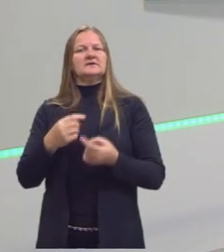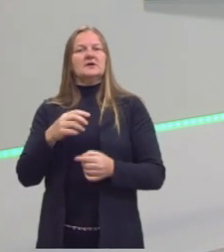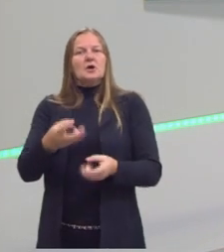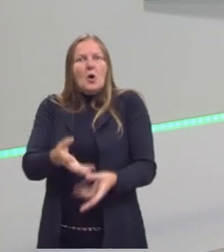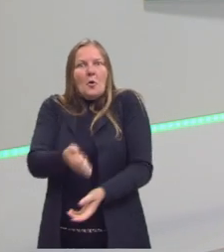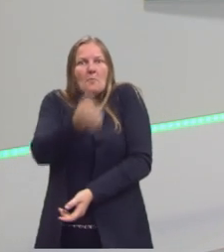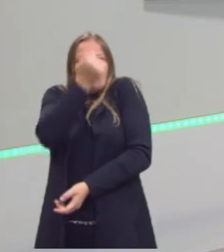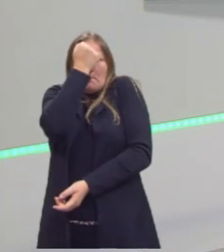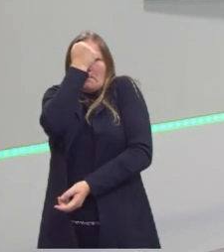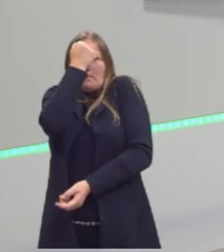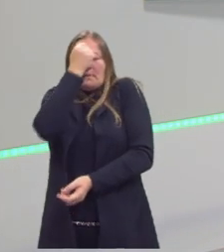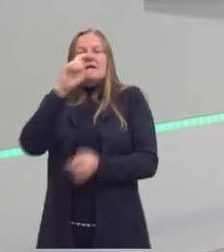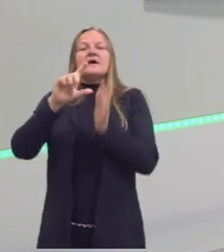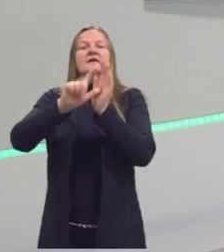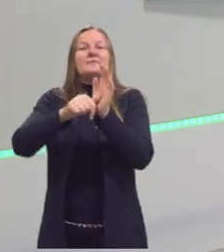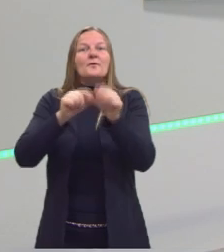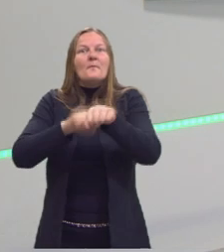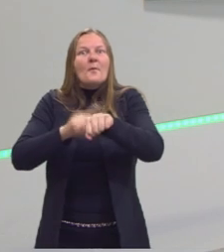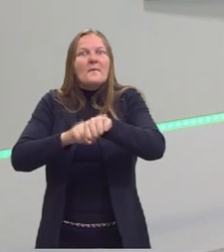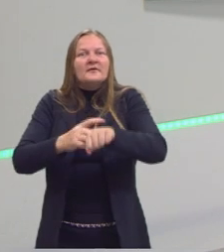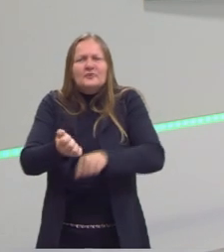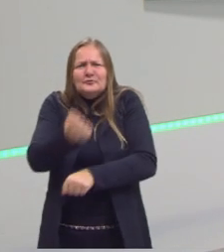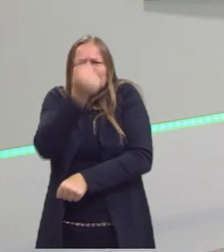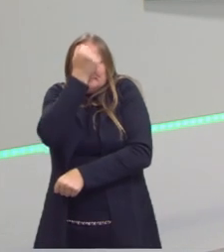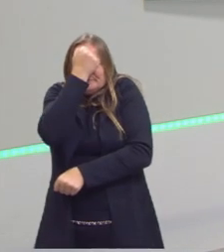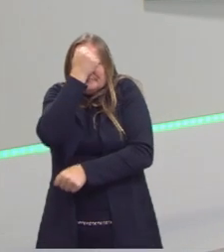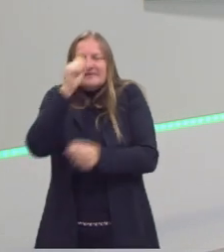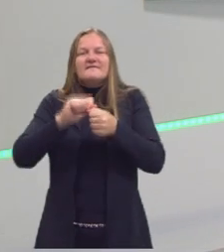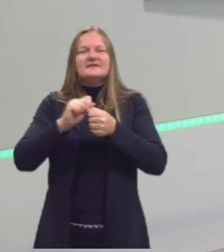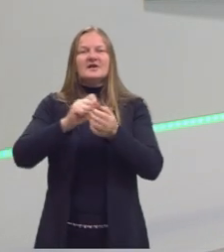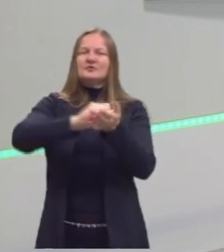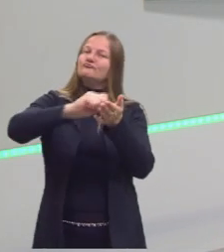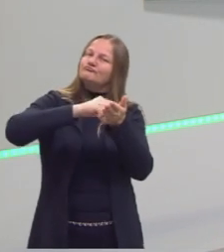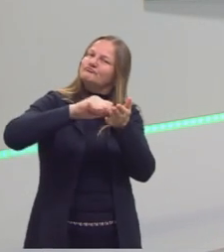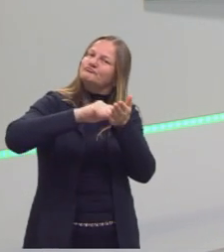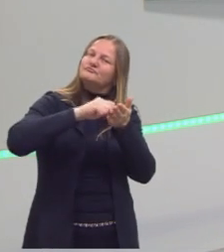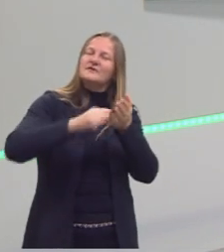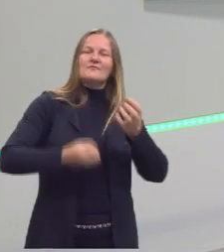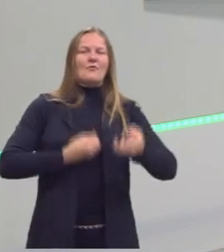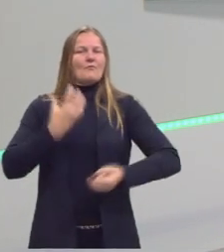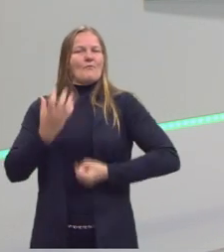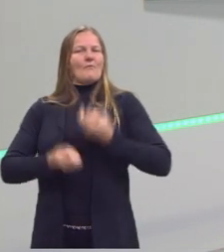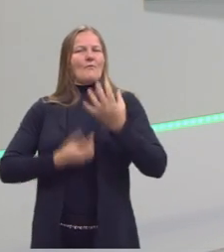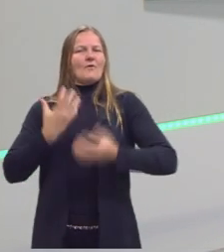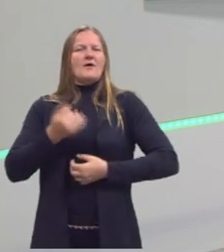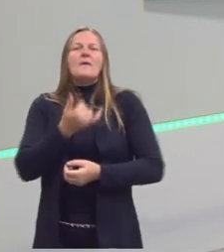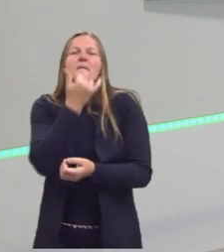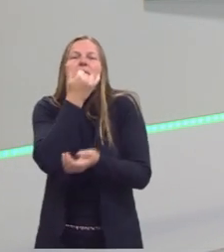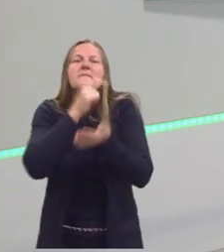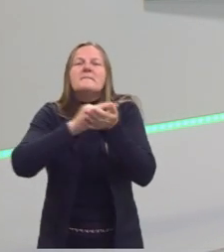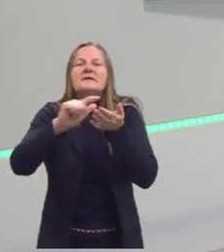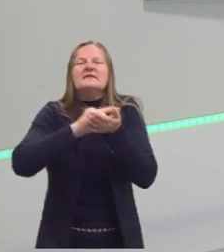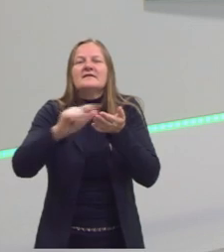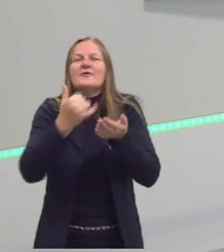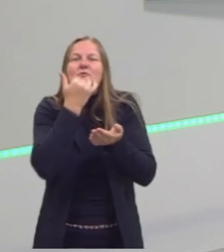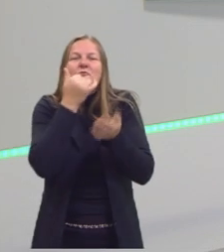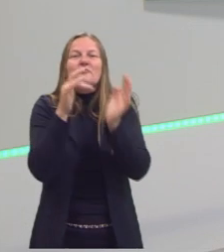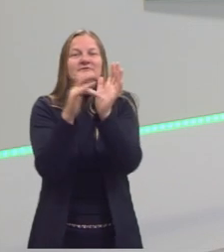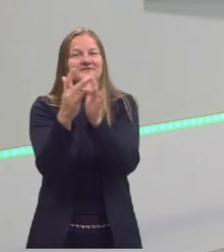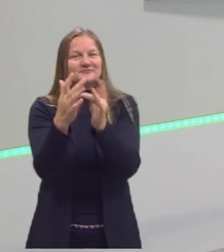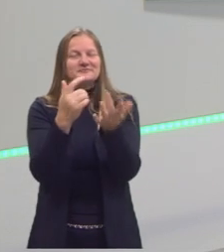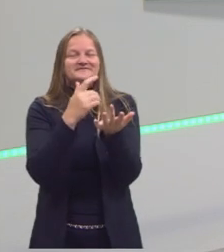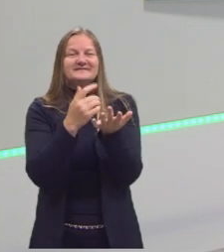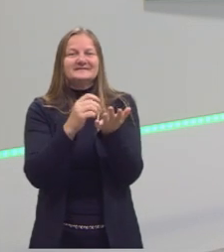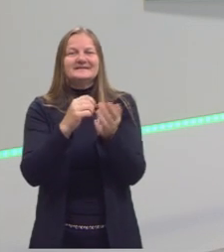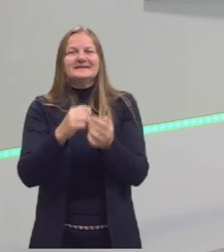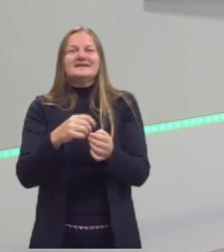arrependia. E no momento que ele se arrependia, o que ele fazia? Ele escrevia um poema pedindo perdão a Jesus. Sim, é um momento